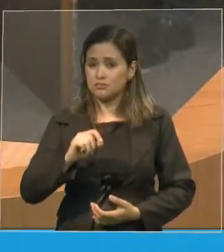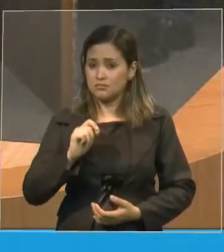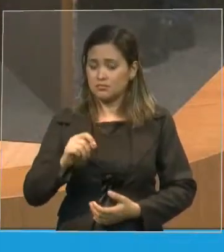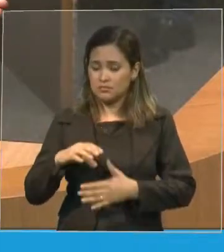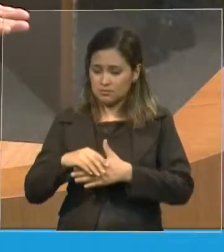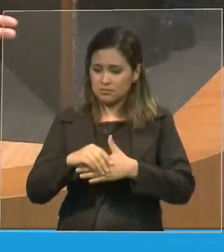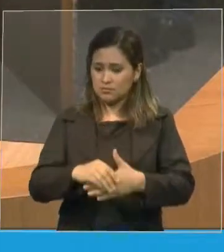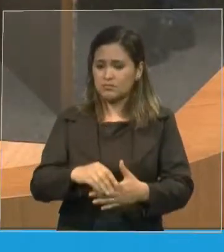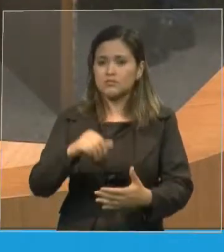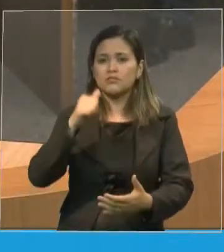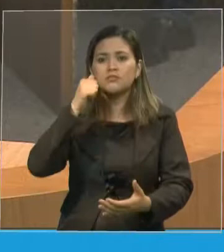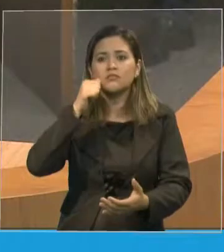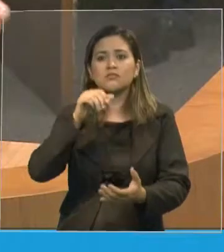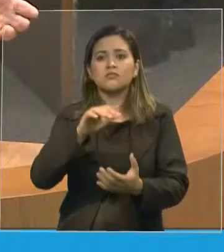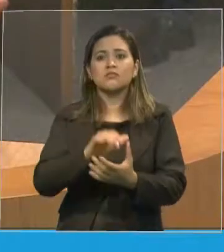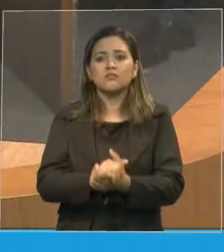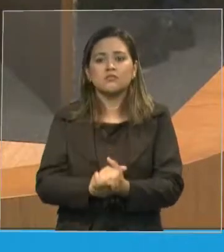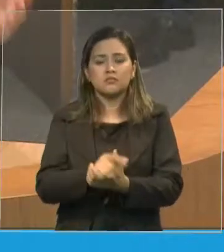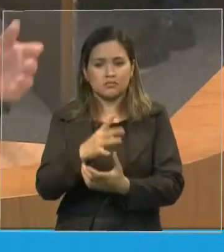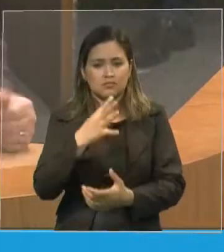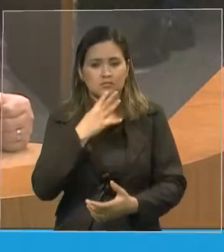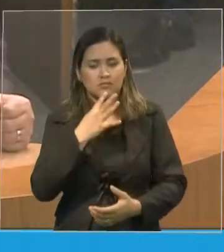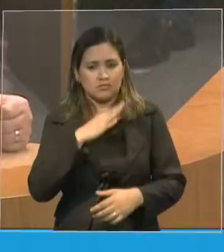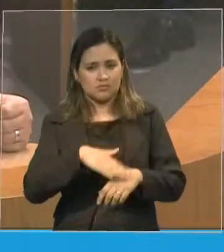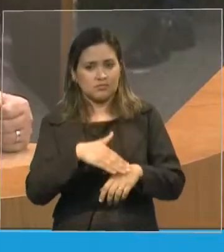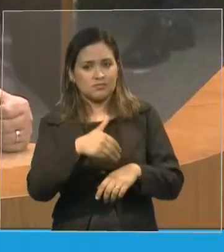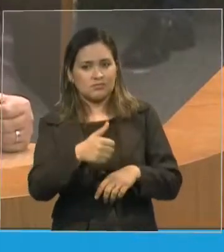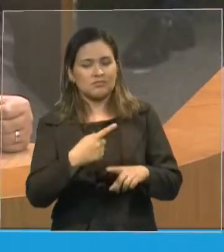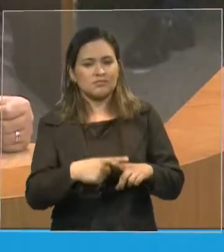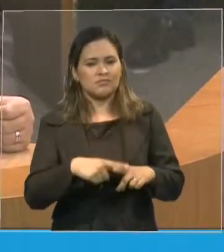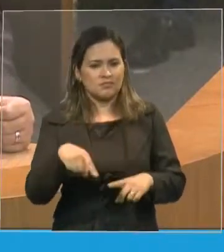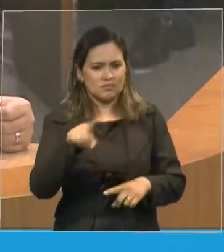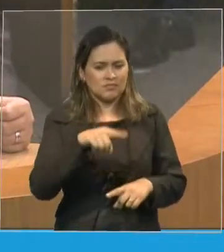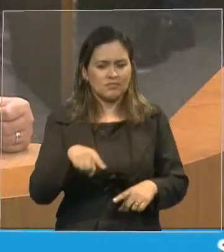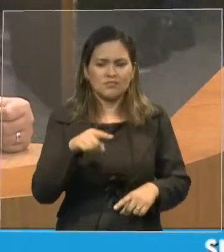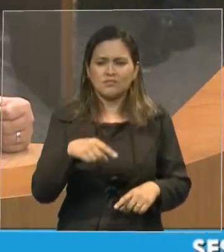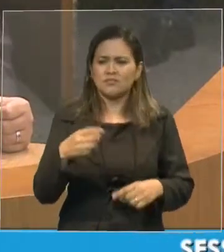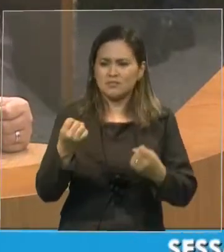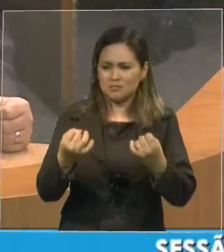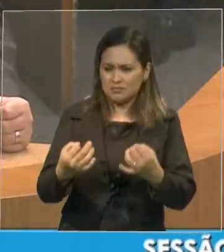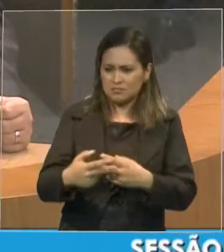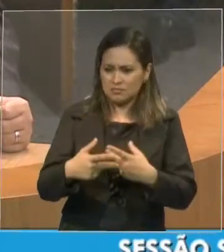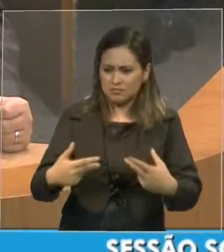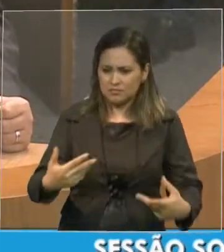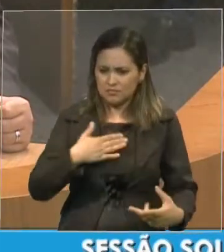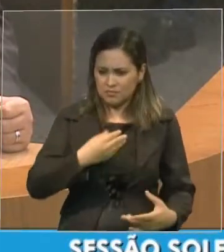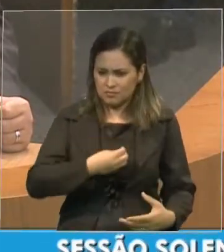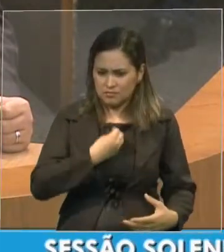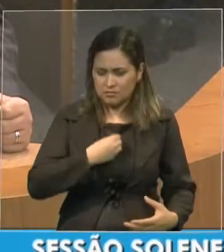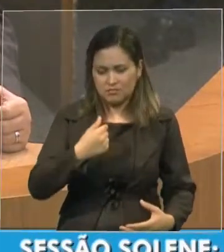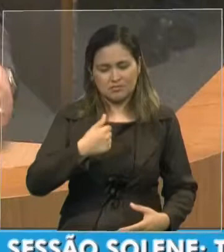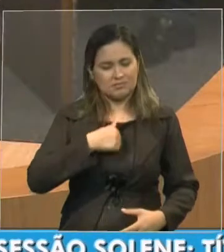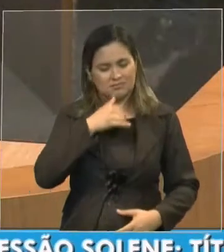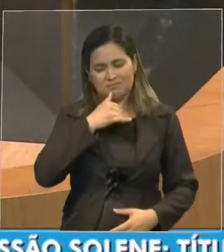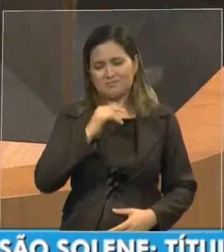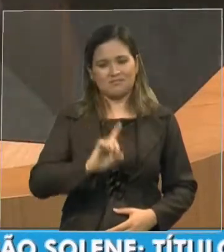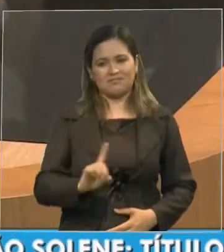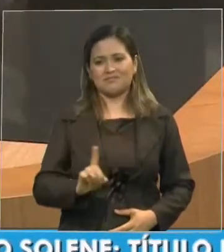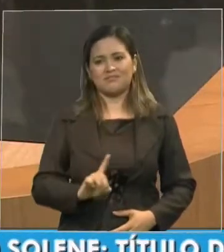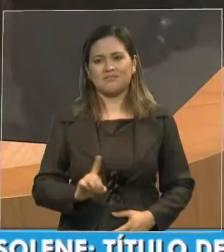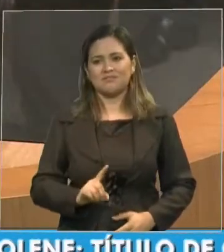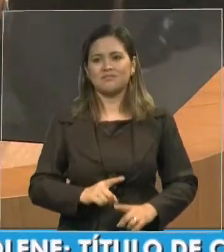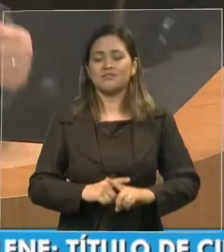coisas a meu respeito aqui, que eu não teria coragem de dizer, muito embora eu precise